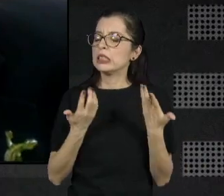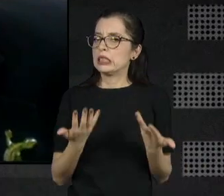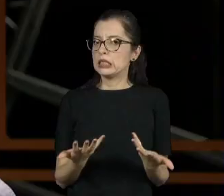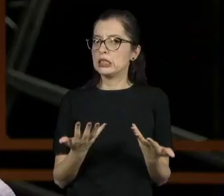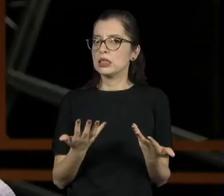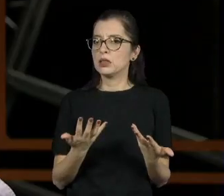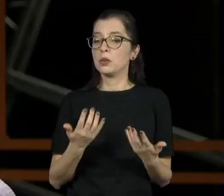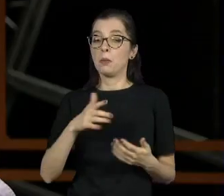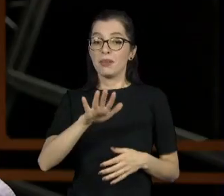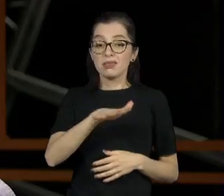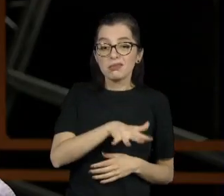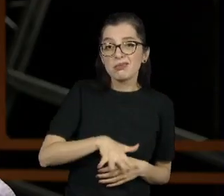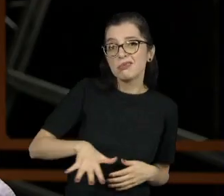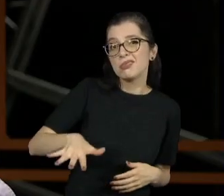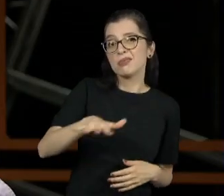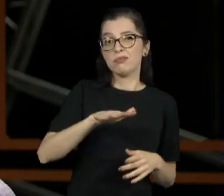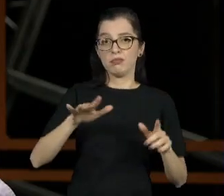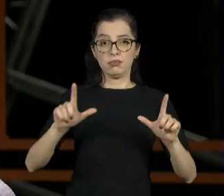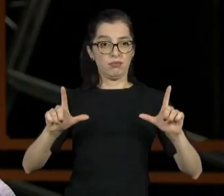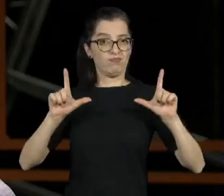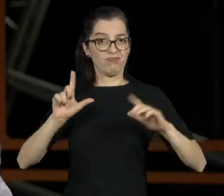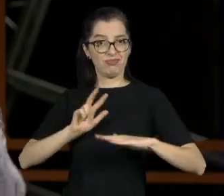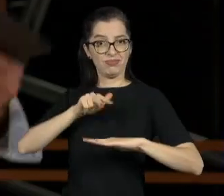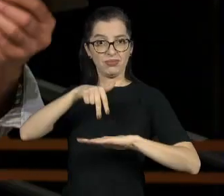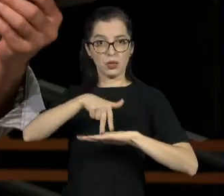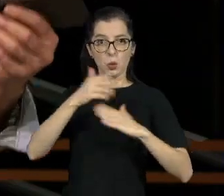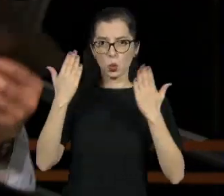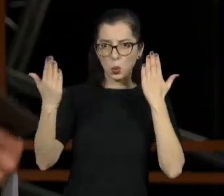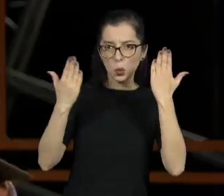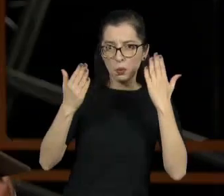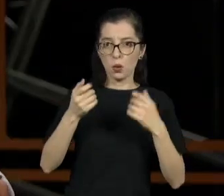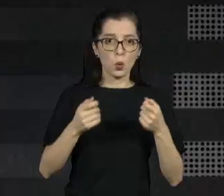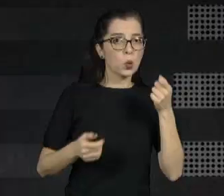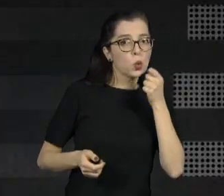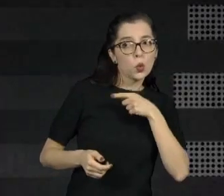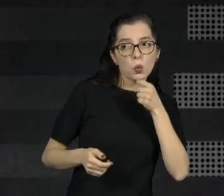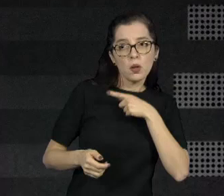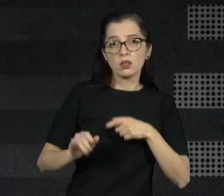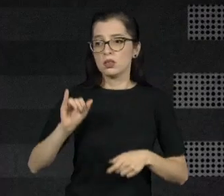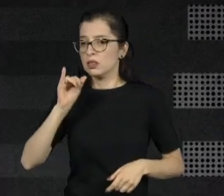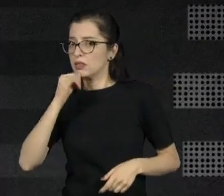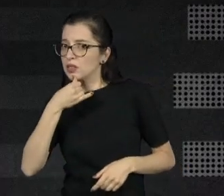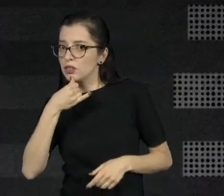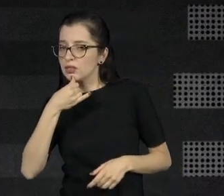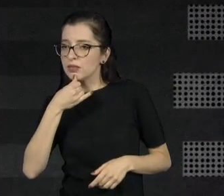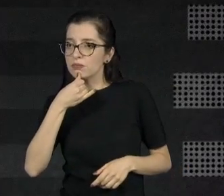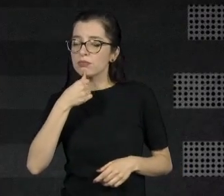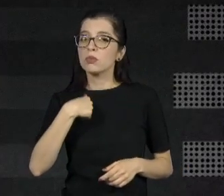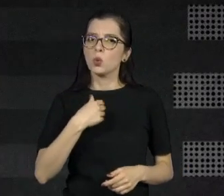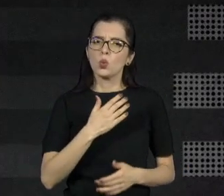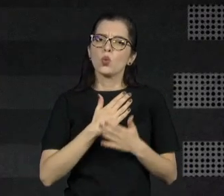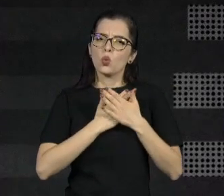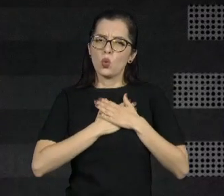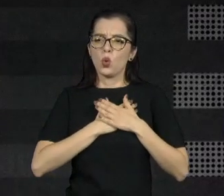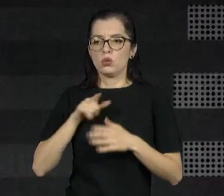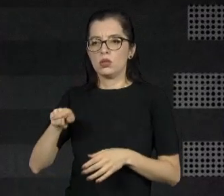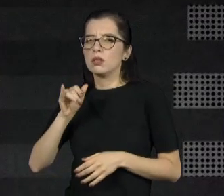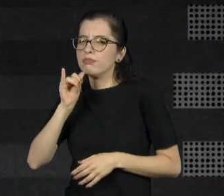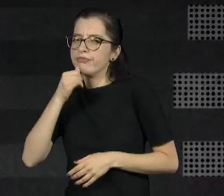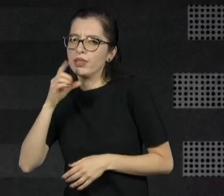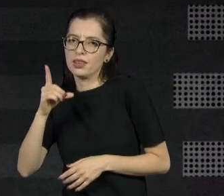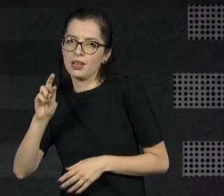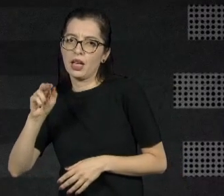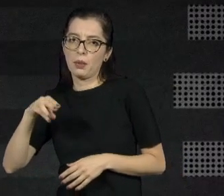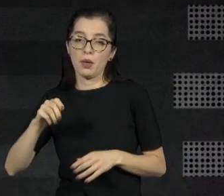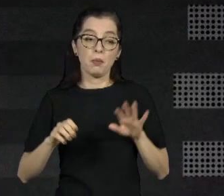até hoje é Narquistas, Graças a Deus, da Zé Rangatai, direção do Walter Avancel. É o que